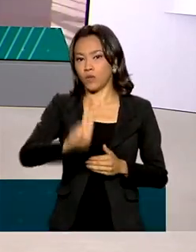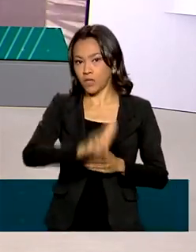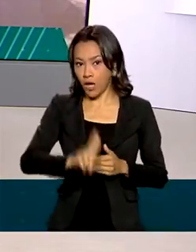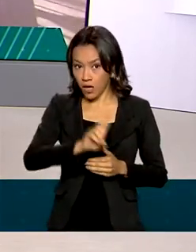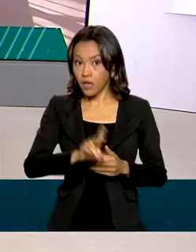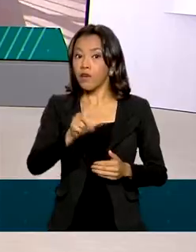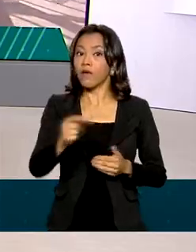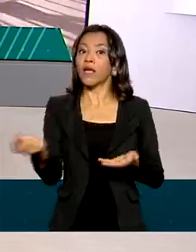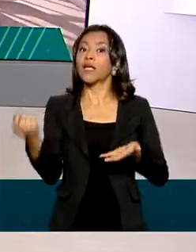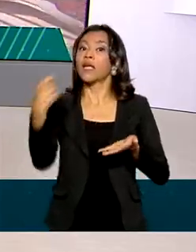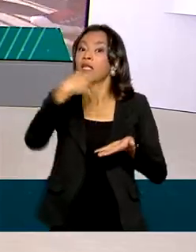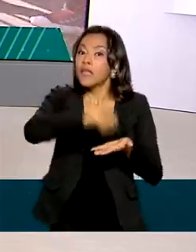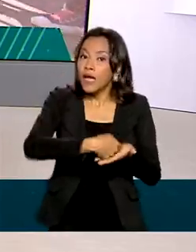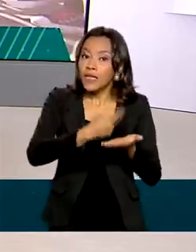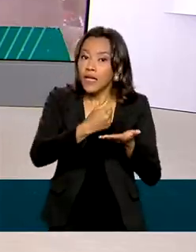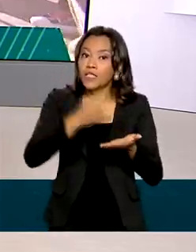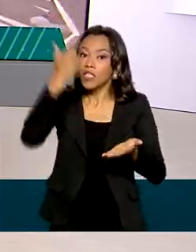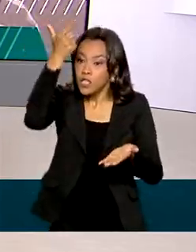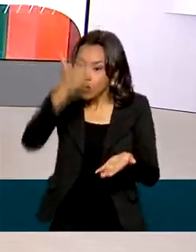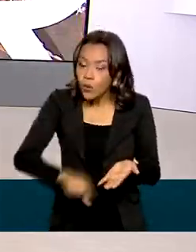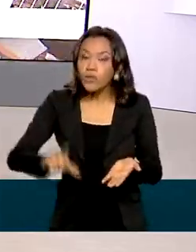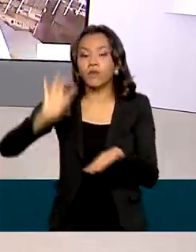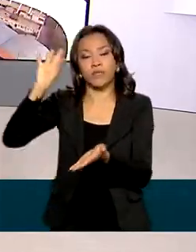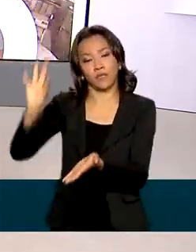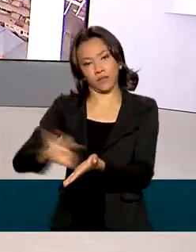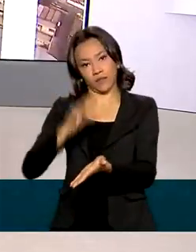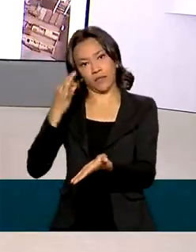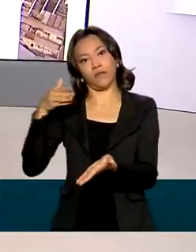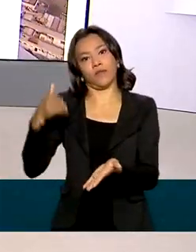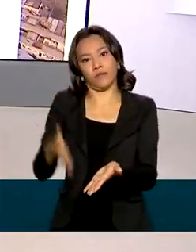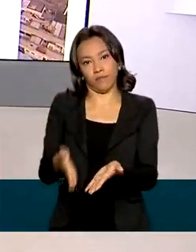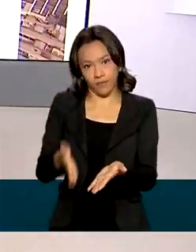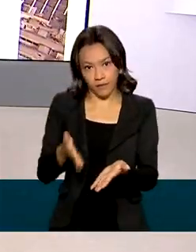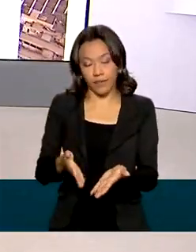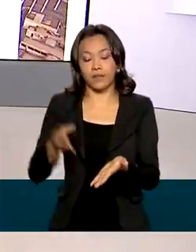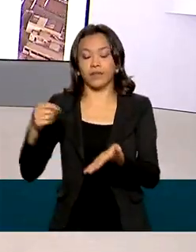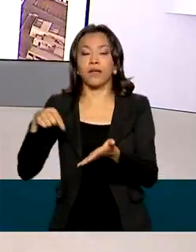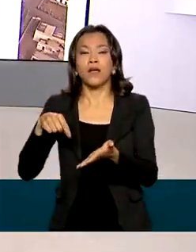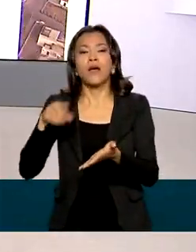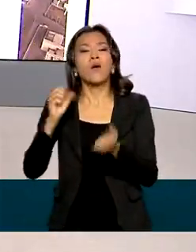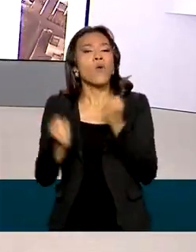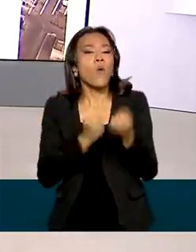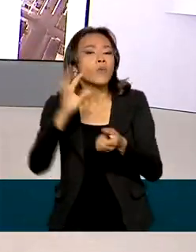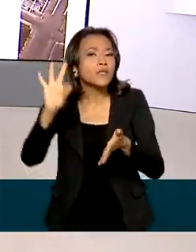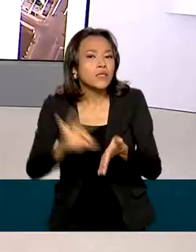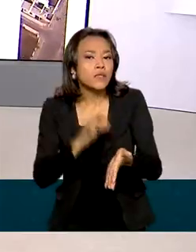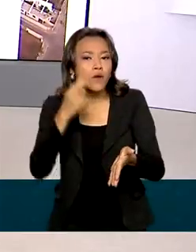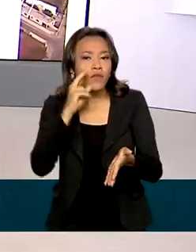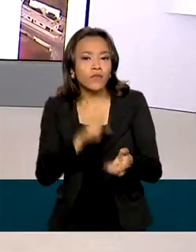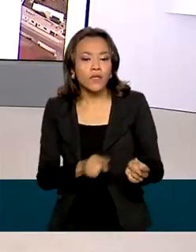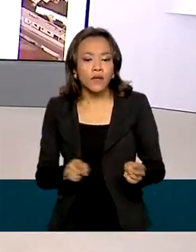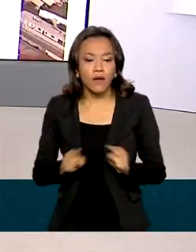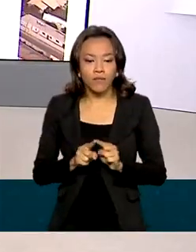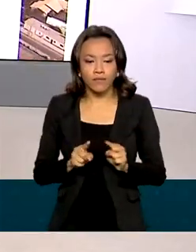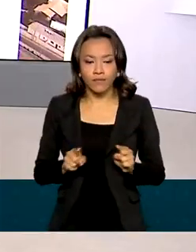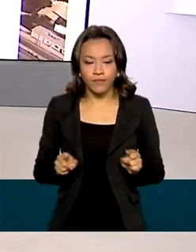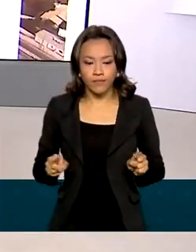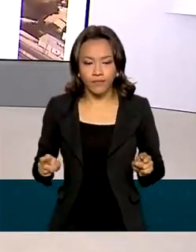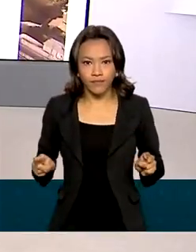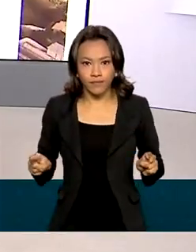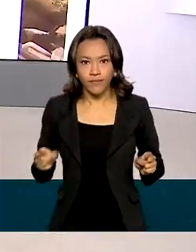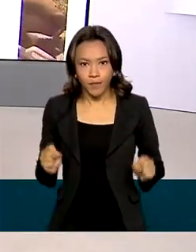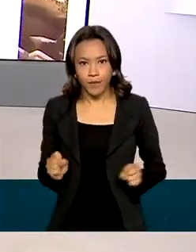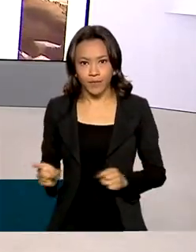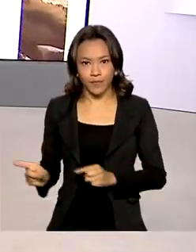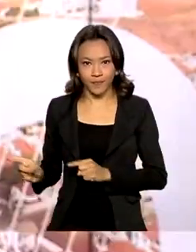taxa de inscrição e se inscrever novamente no concurso. As inscrições podem ser feitas nesse endereço que aparece aí na sua